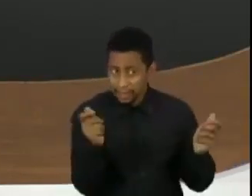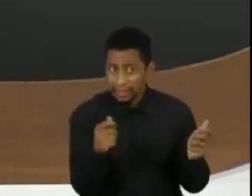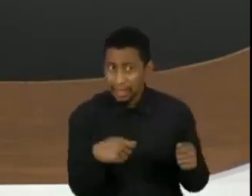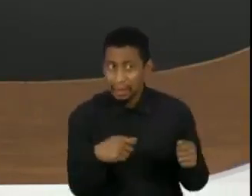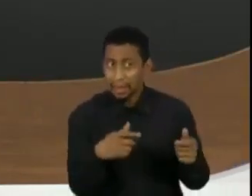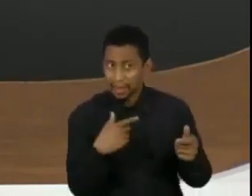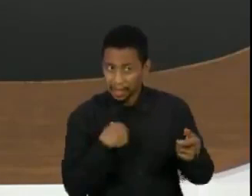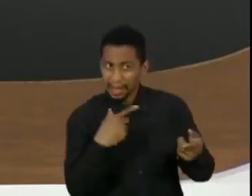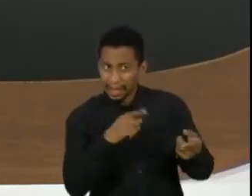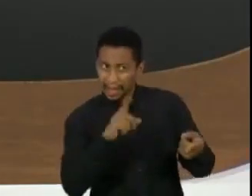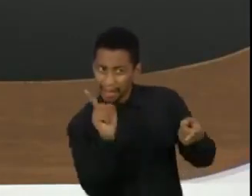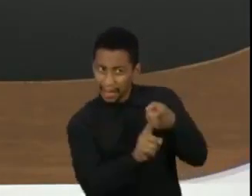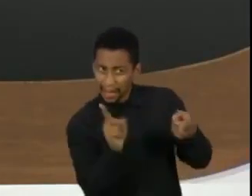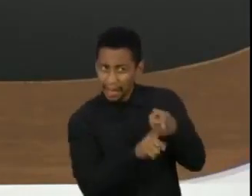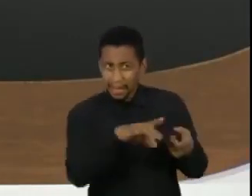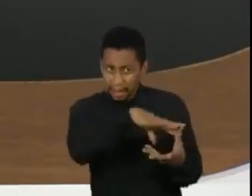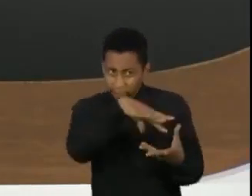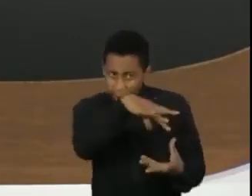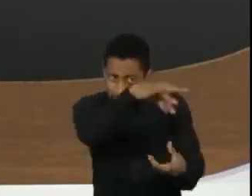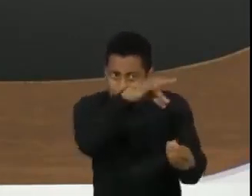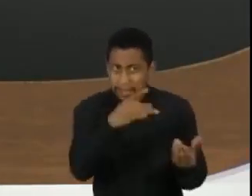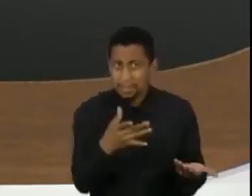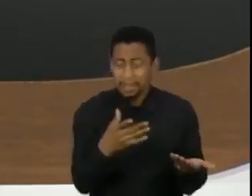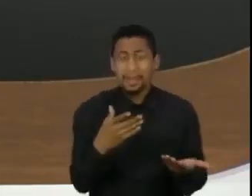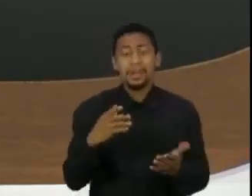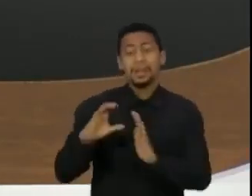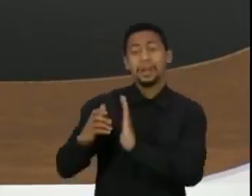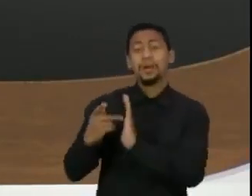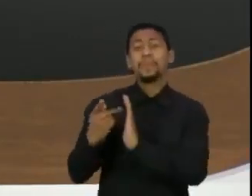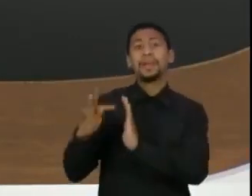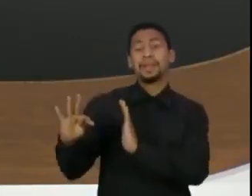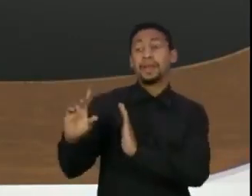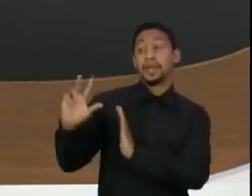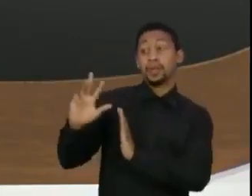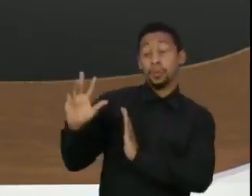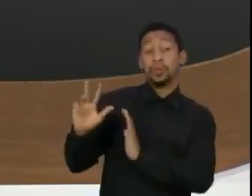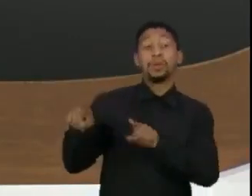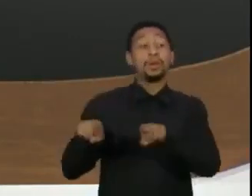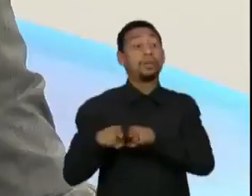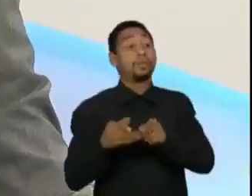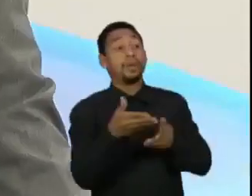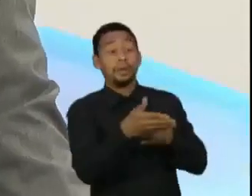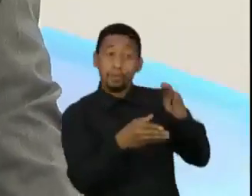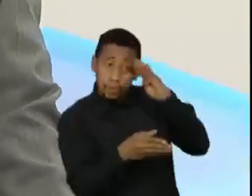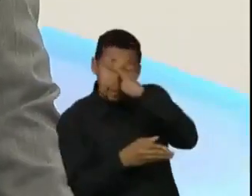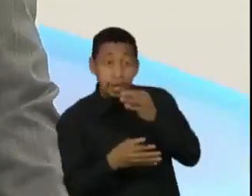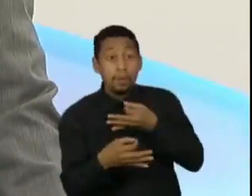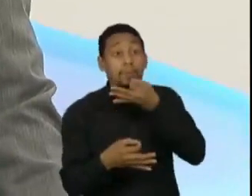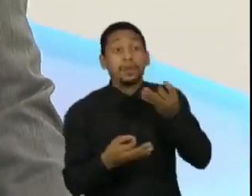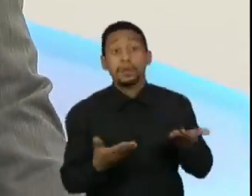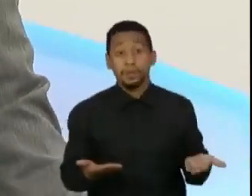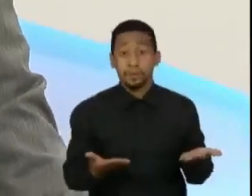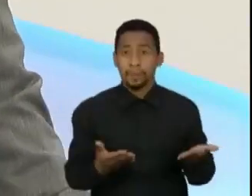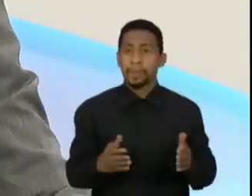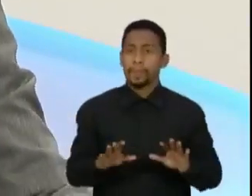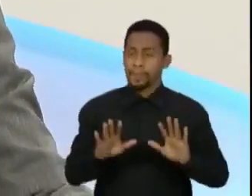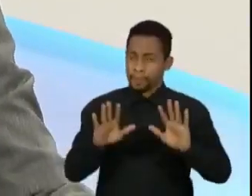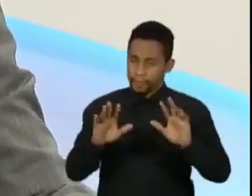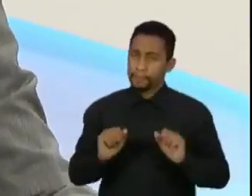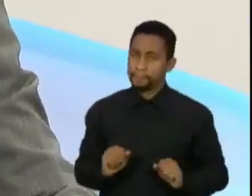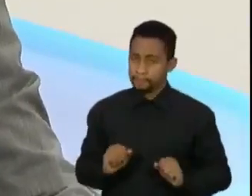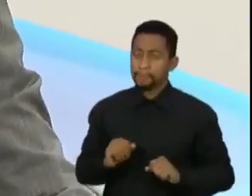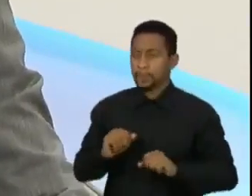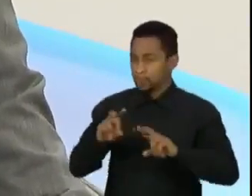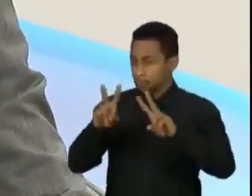de ameaça à democracia, o que representa o PT e o ex-presidente Lula e o que representa Jair Bolsonaro? Ô Vera, só falar um pouquinho dessa questão